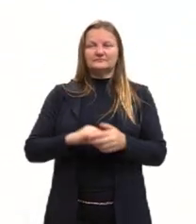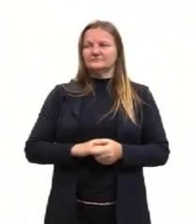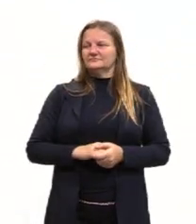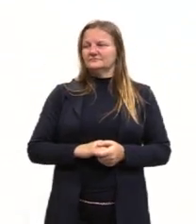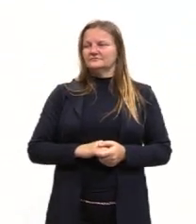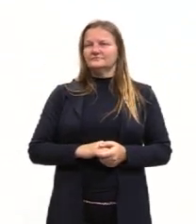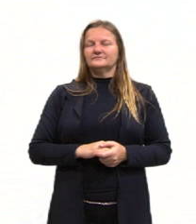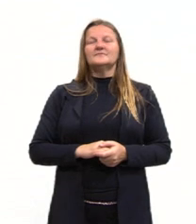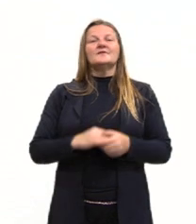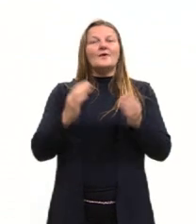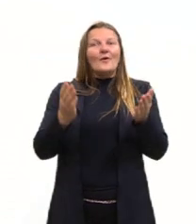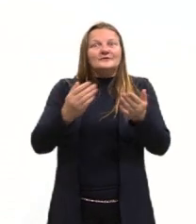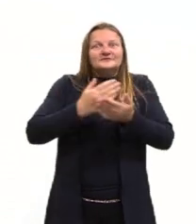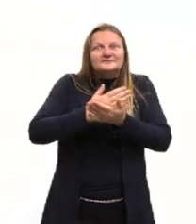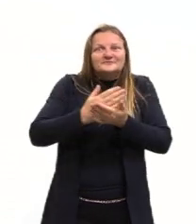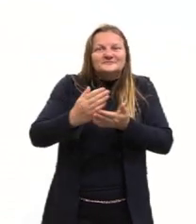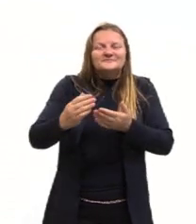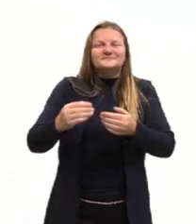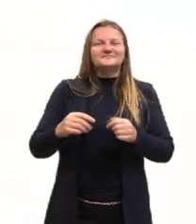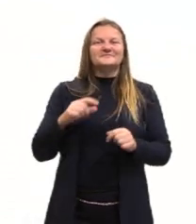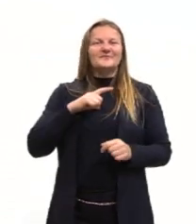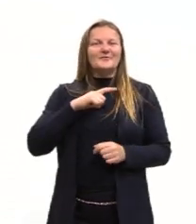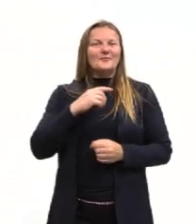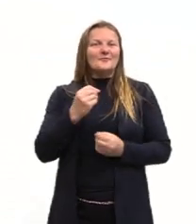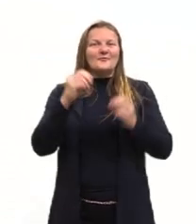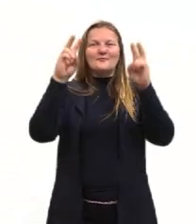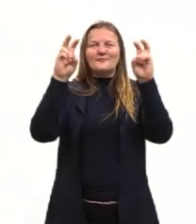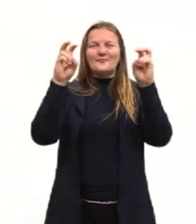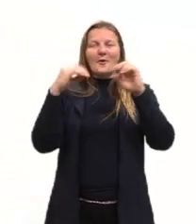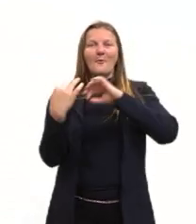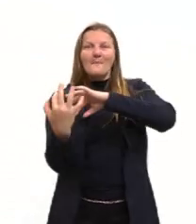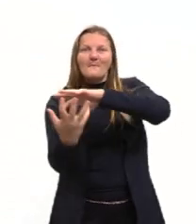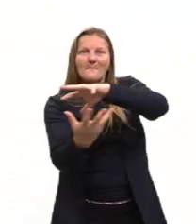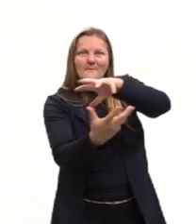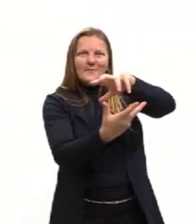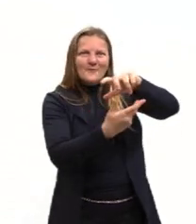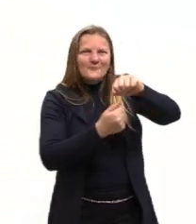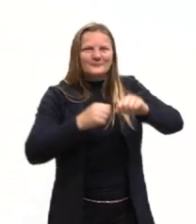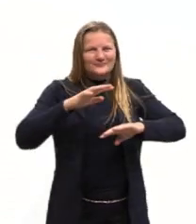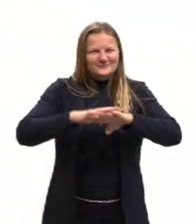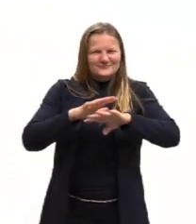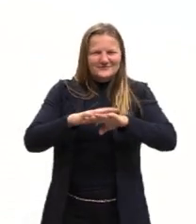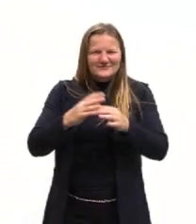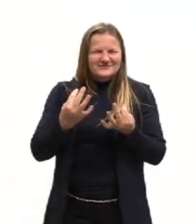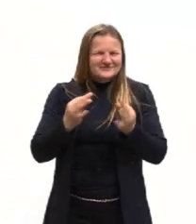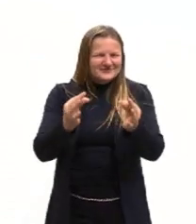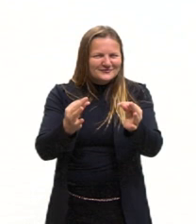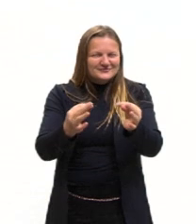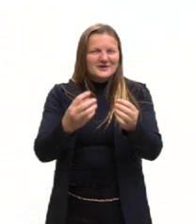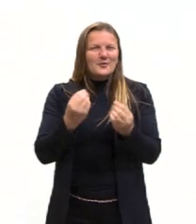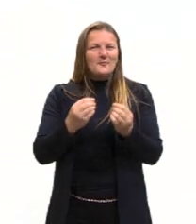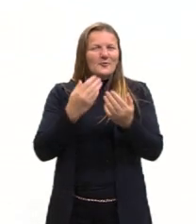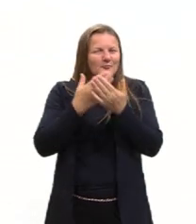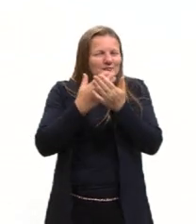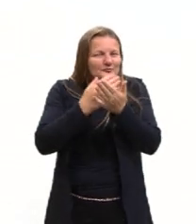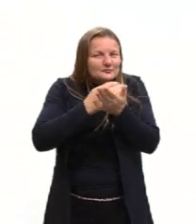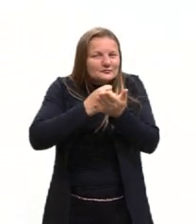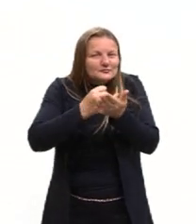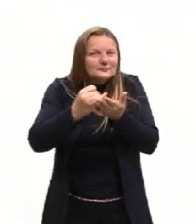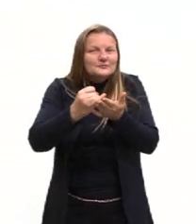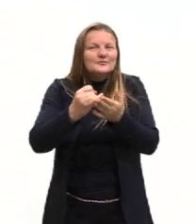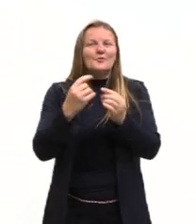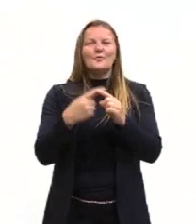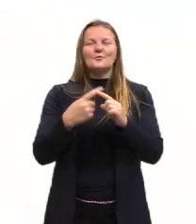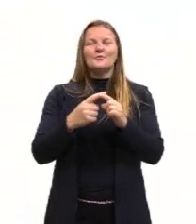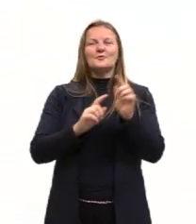nós vamos entrar, né? Na aula de hoje, nesse novo mundo aí da matemática, nós vamos iniciar os estudos de